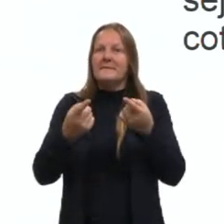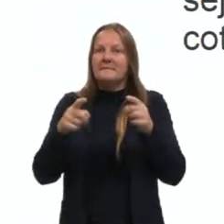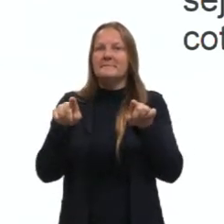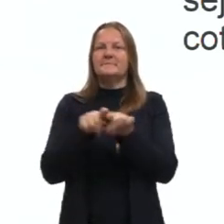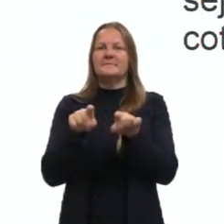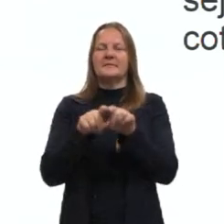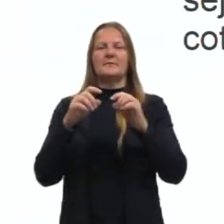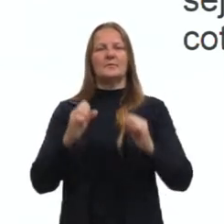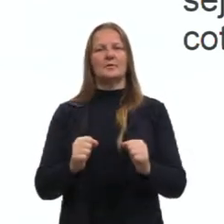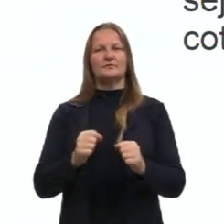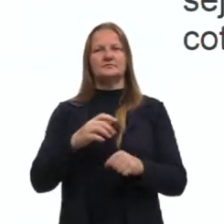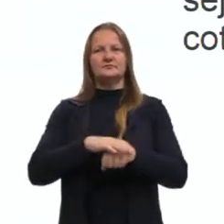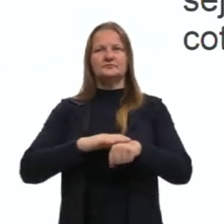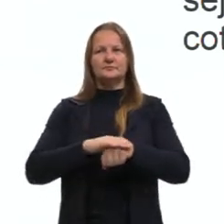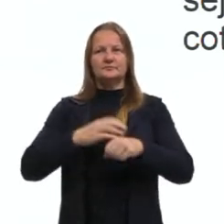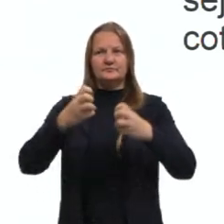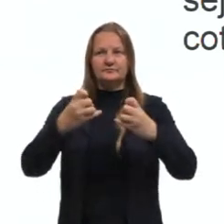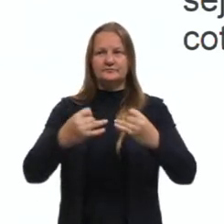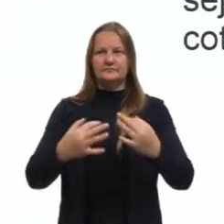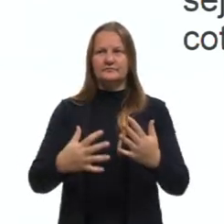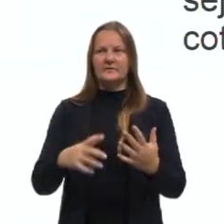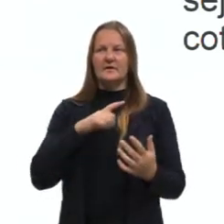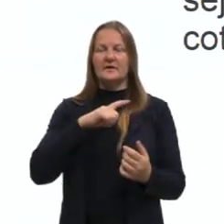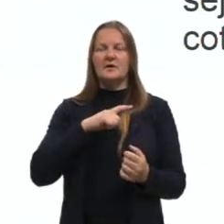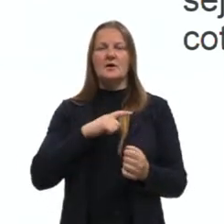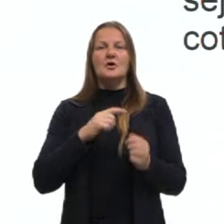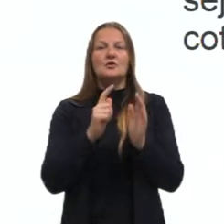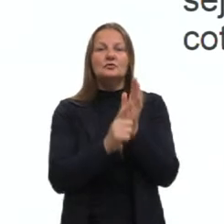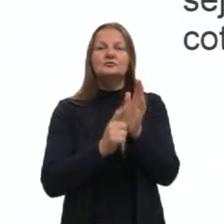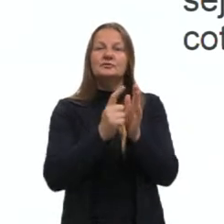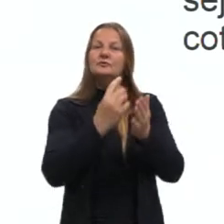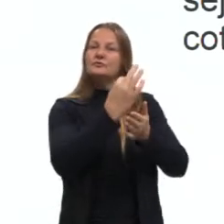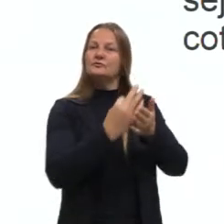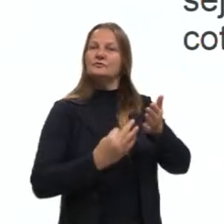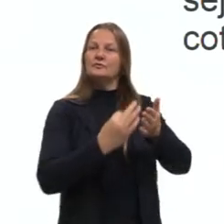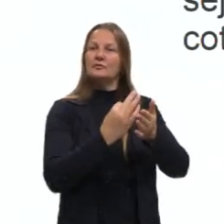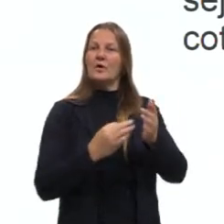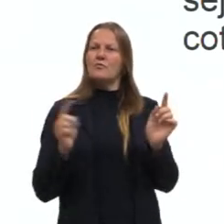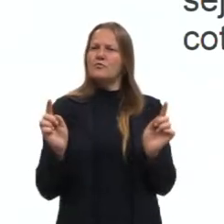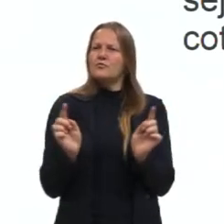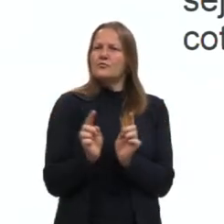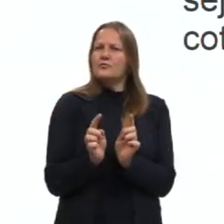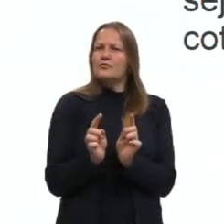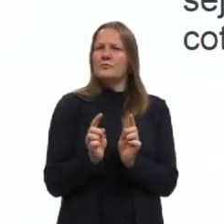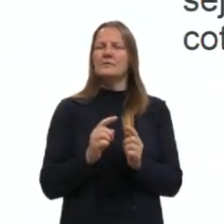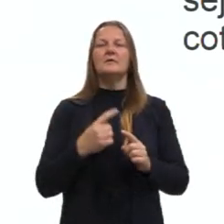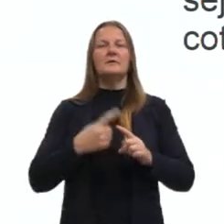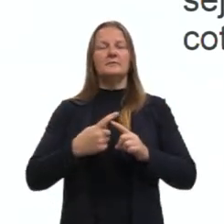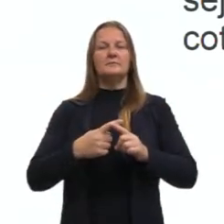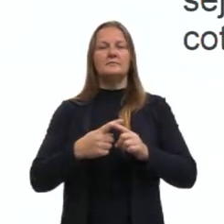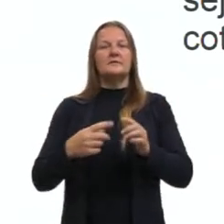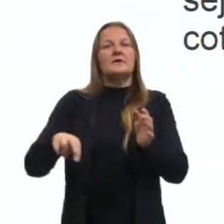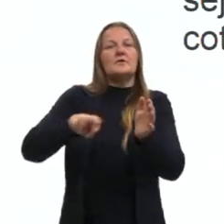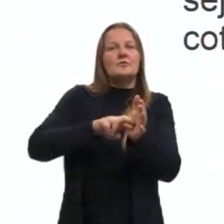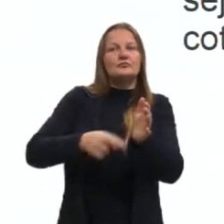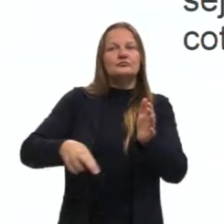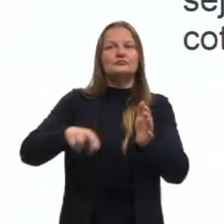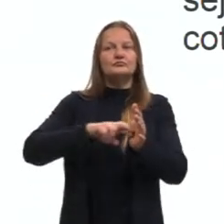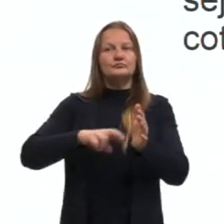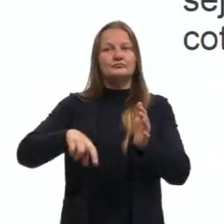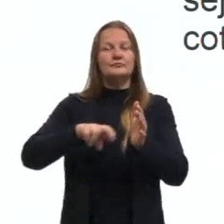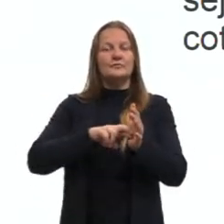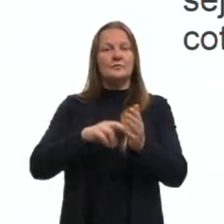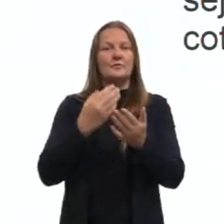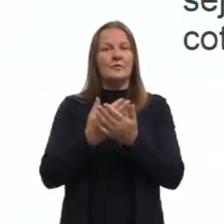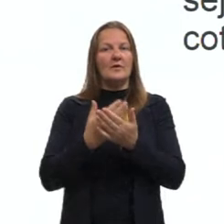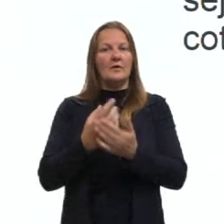pode dizer que a crônica, ela é um gênero textual curto. E daí eu retomo para vocês que lá na